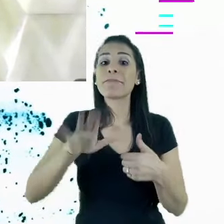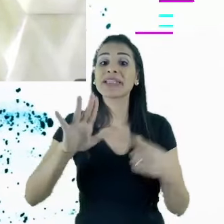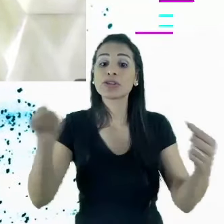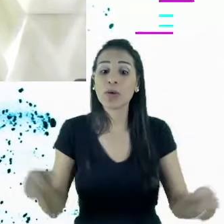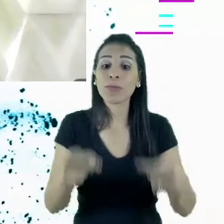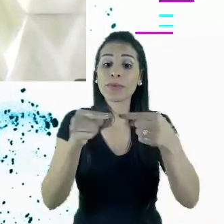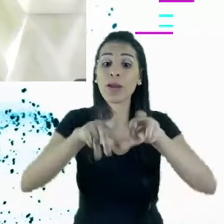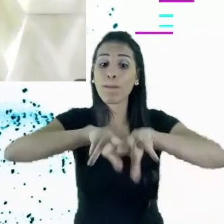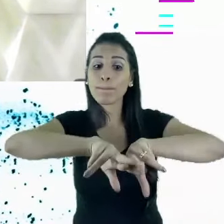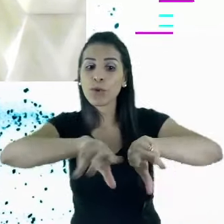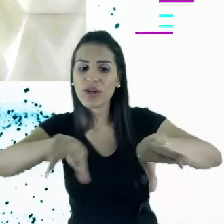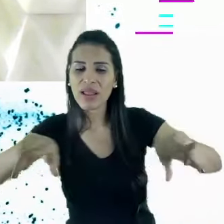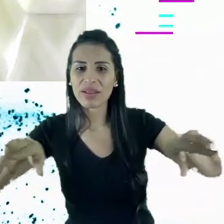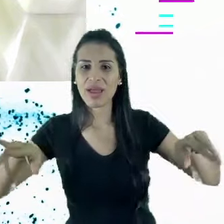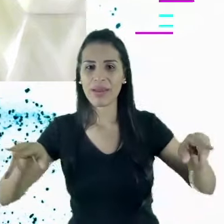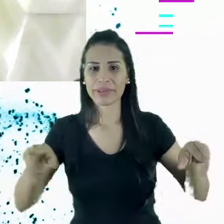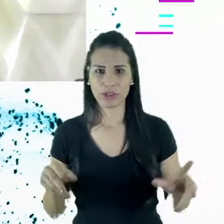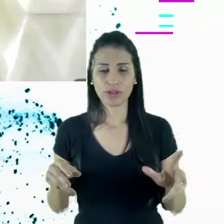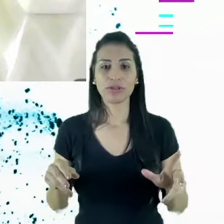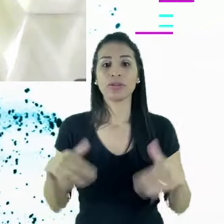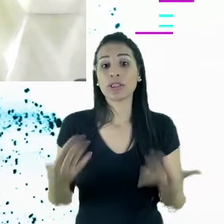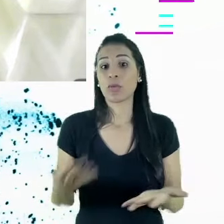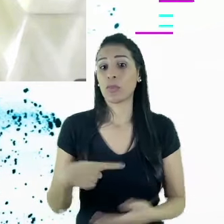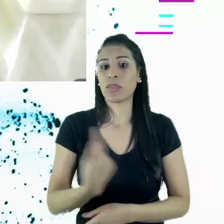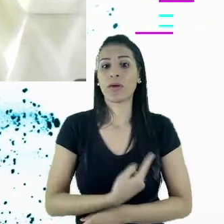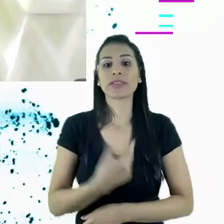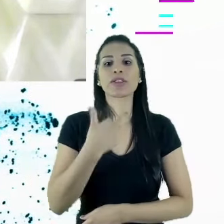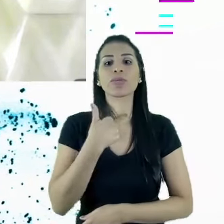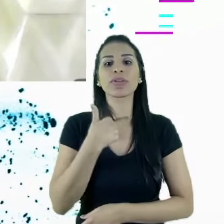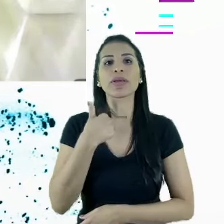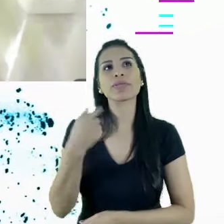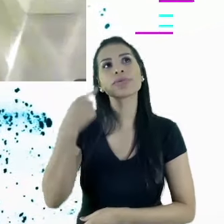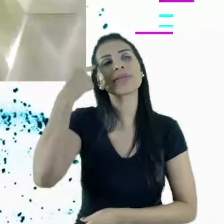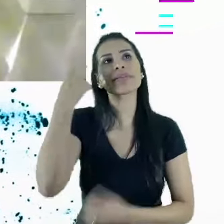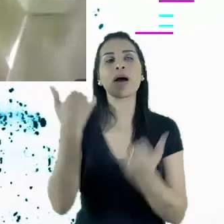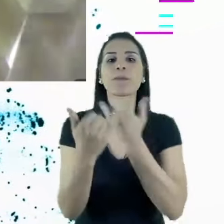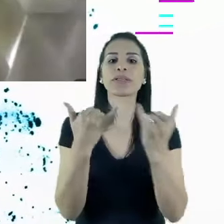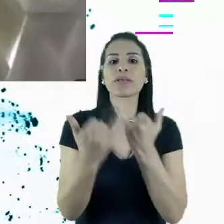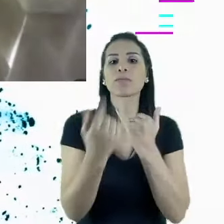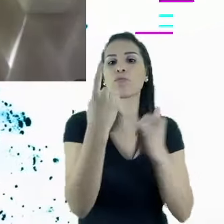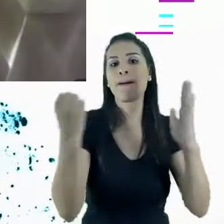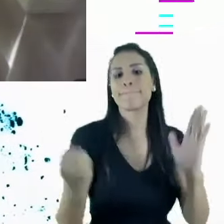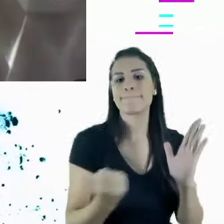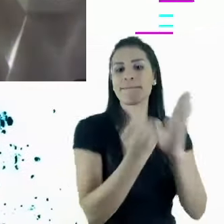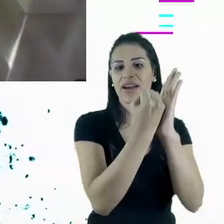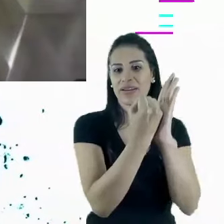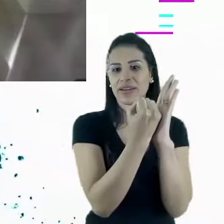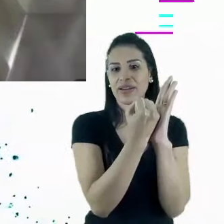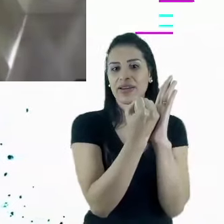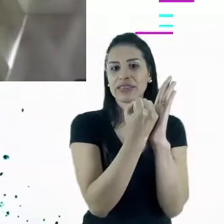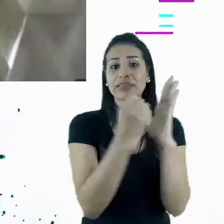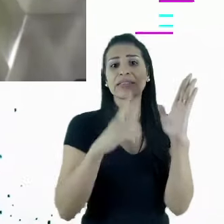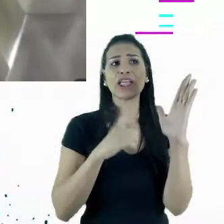liderança. Então, nós não podemos achar interessante marcas que têm um único dígito na